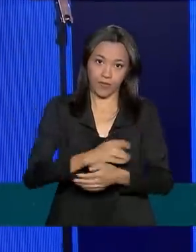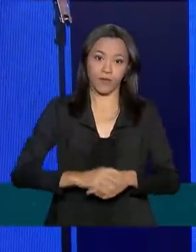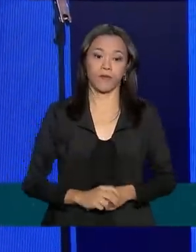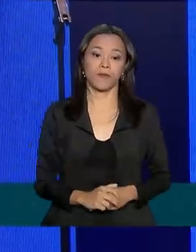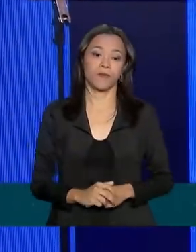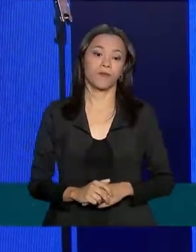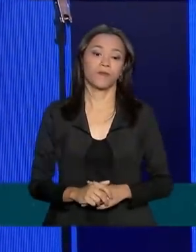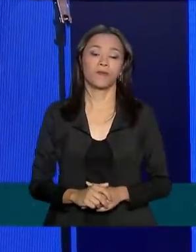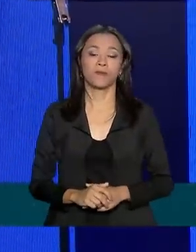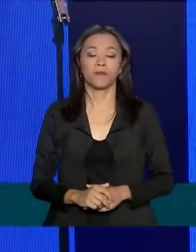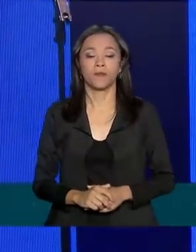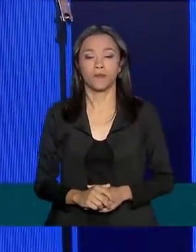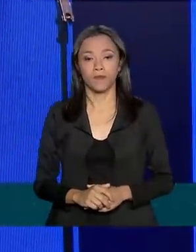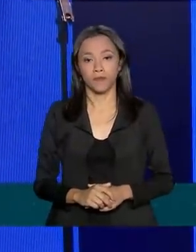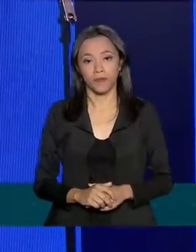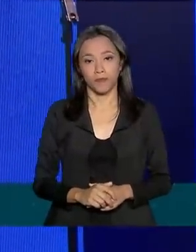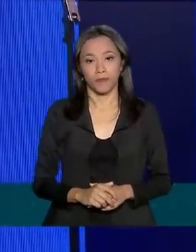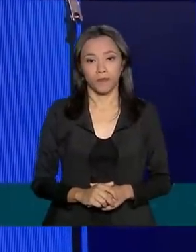onde eu